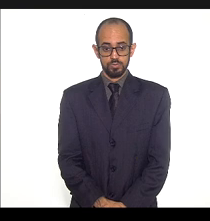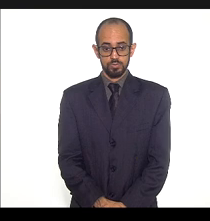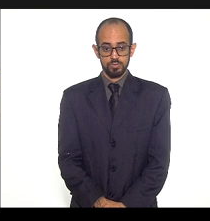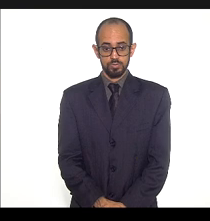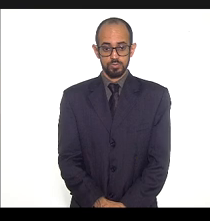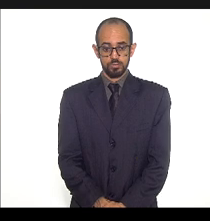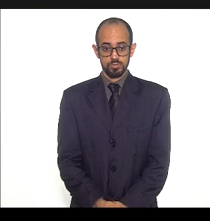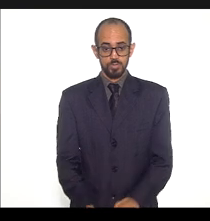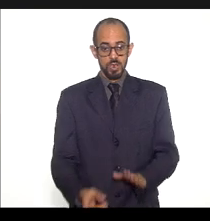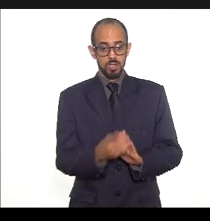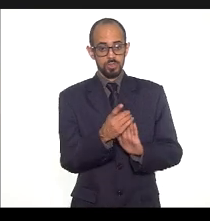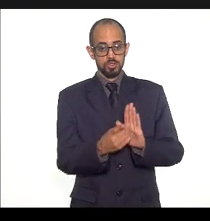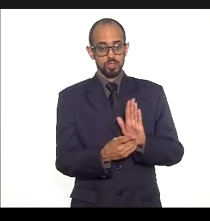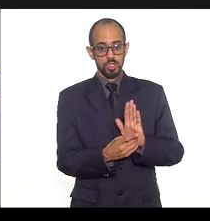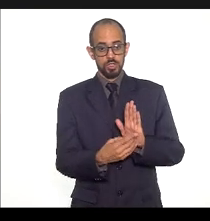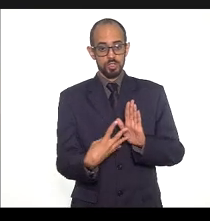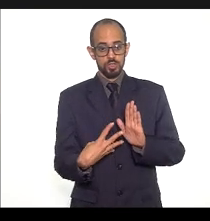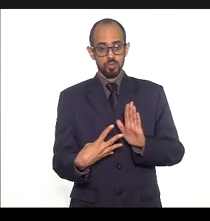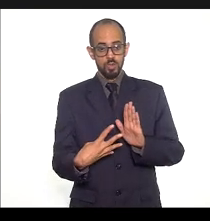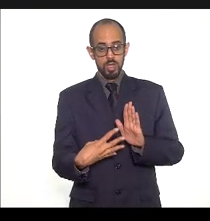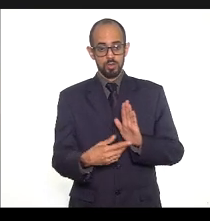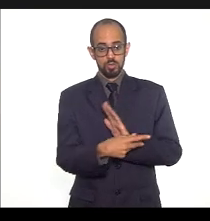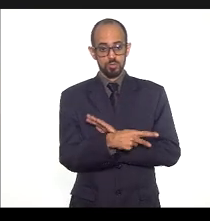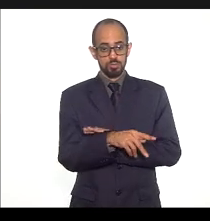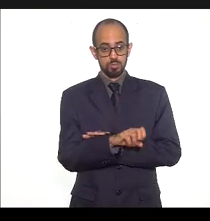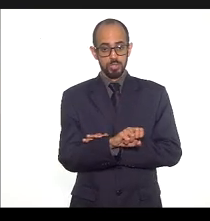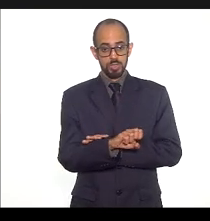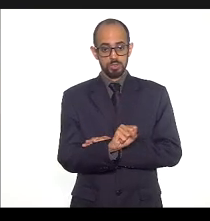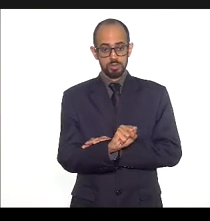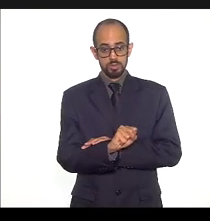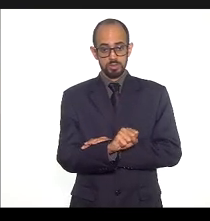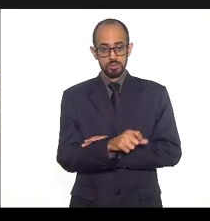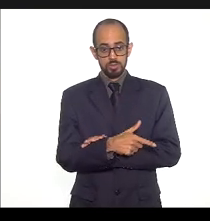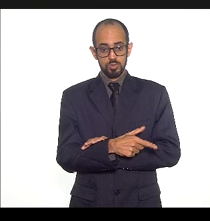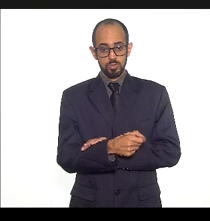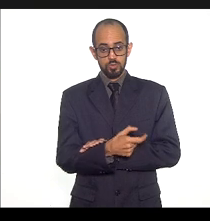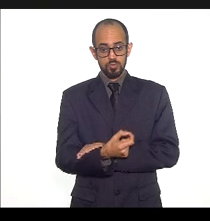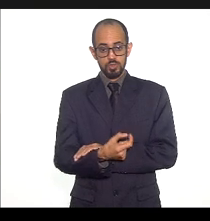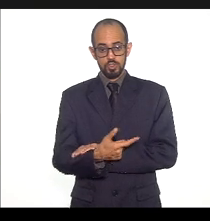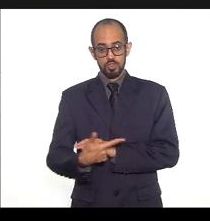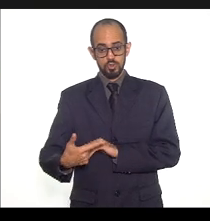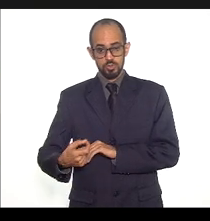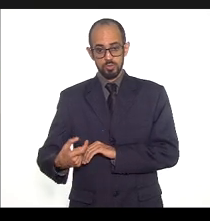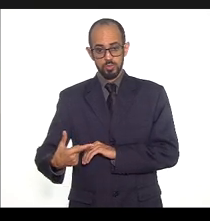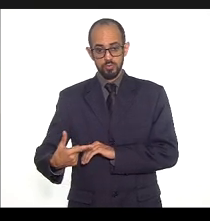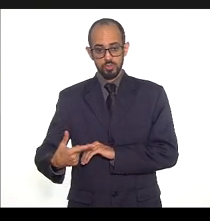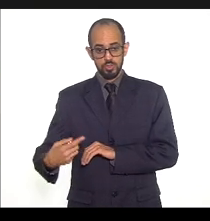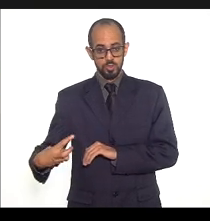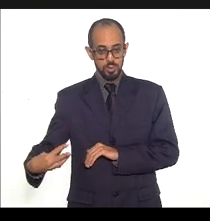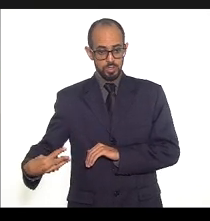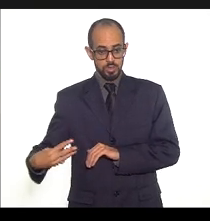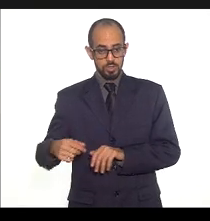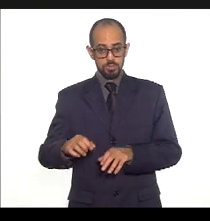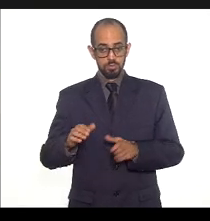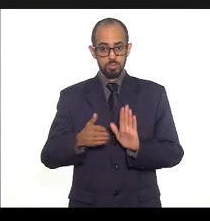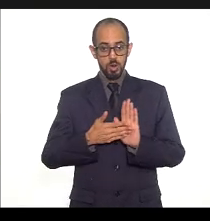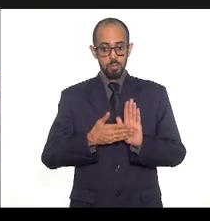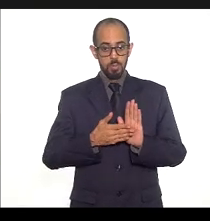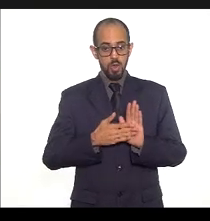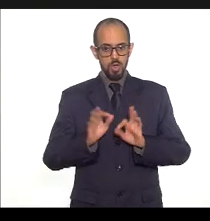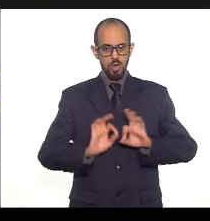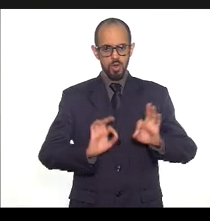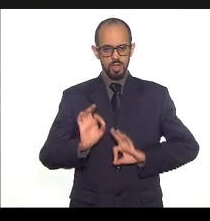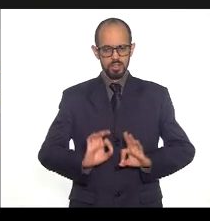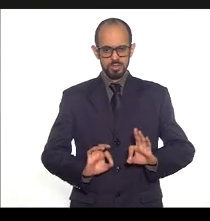a diretriz 4 do Paz 2020-2023 propõe o aperfeiçoamento e modernização da gestão